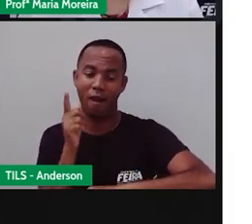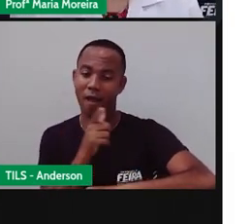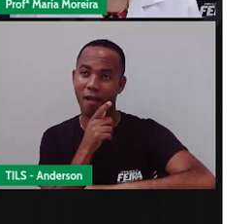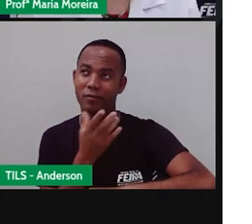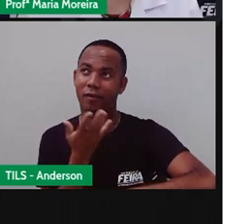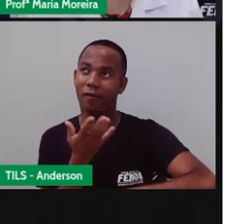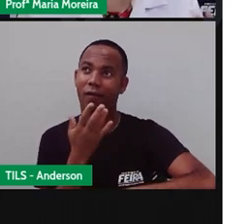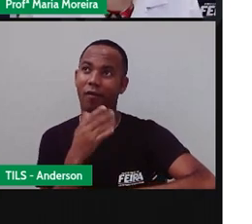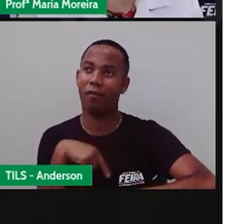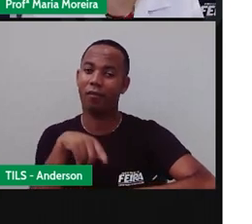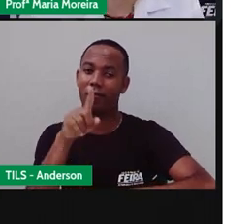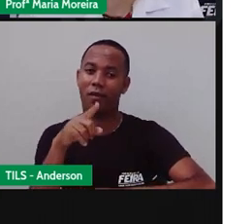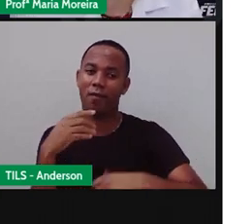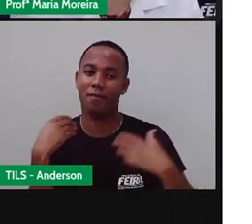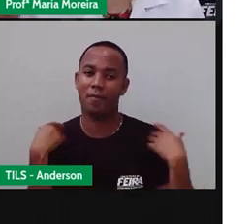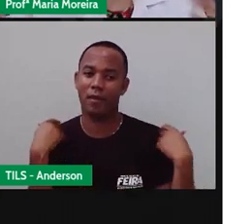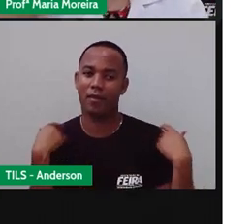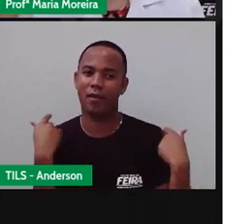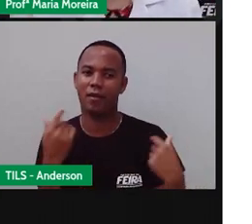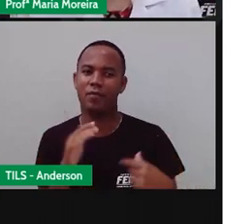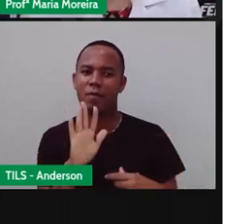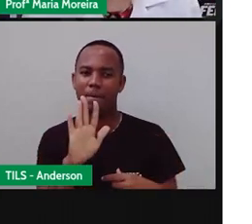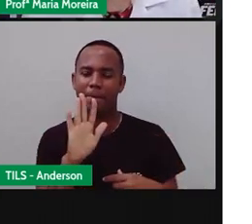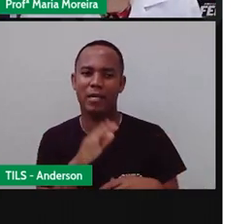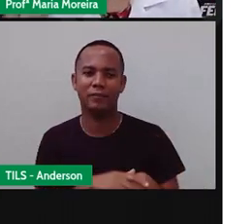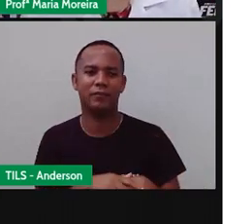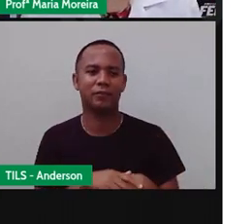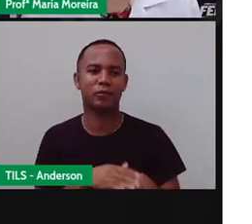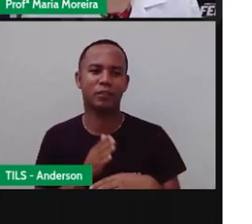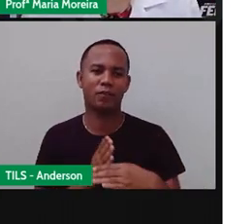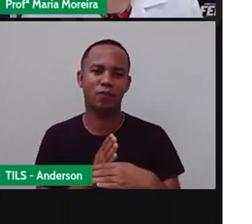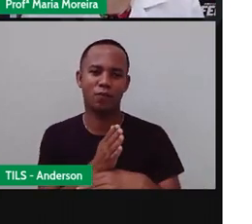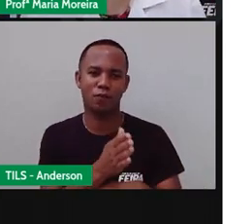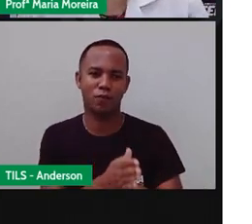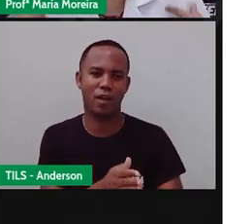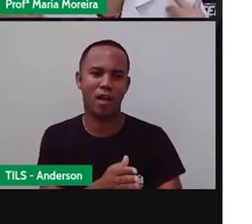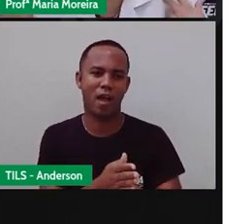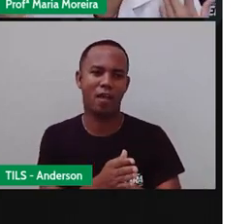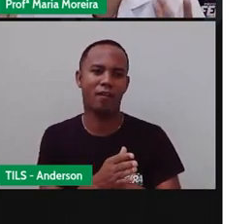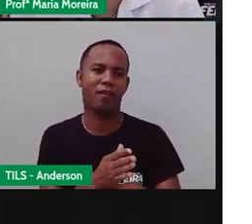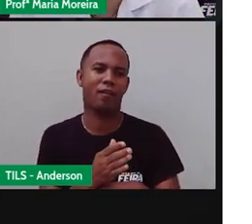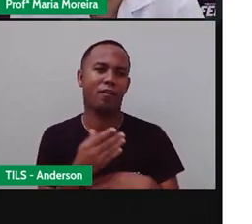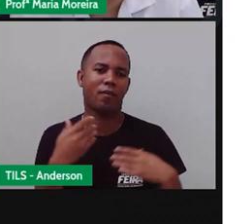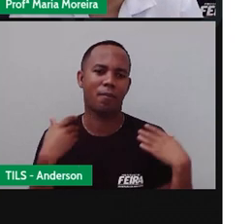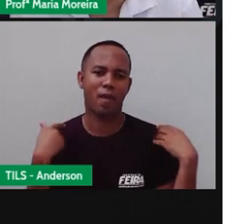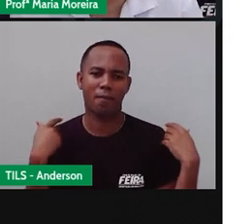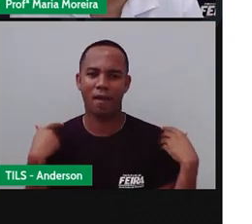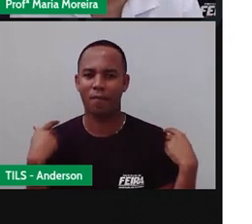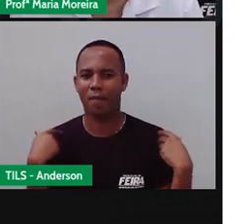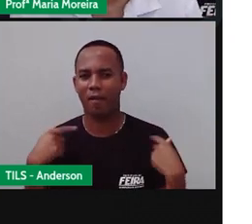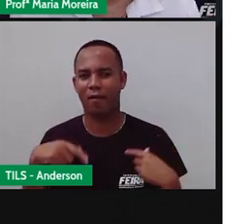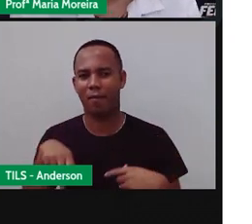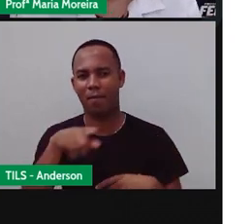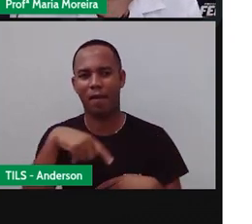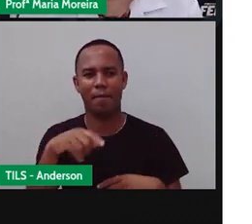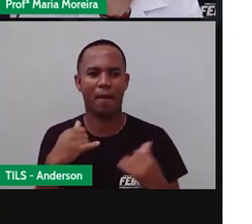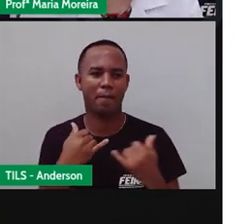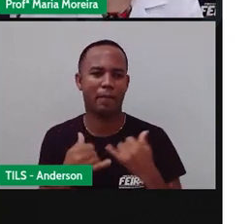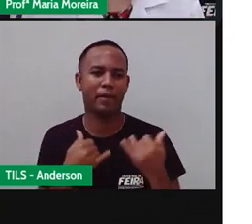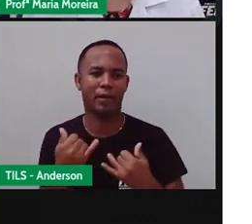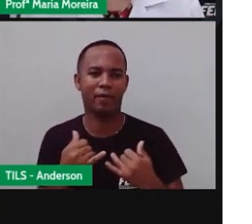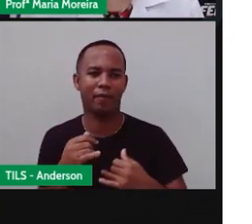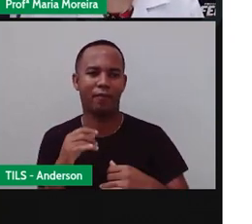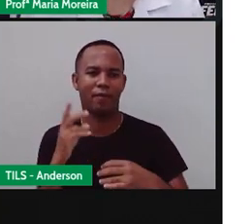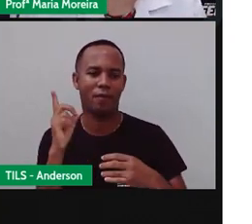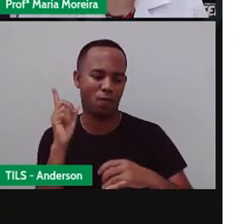demora. E aí, quando vocês estão no intervalo, no recreio, a sensação é que o tempo passou o quê? Mais rápido. Então,